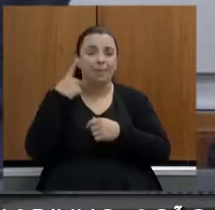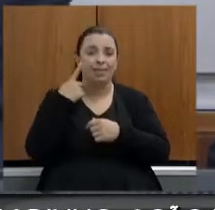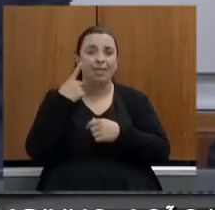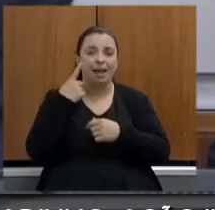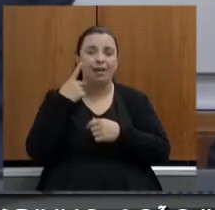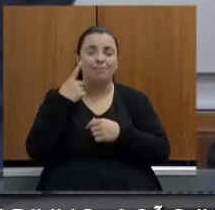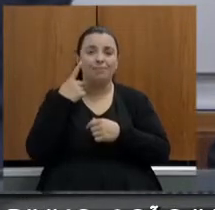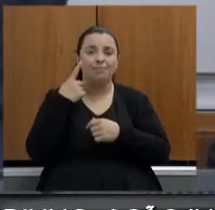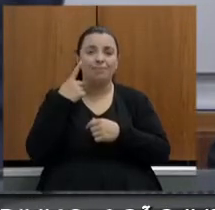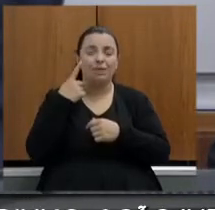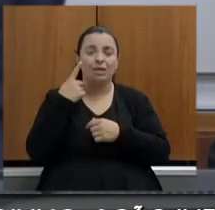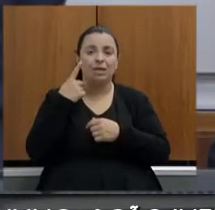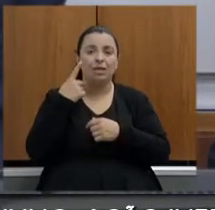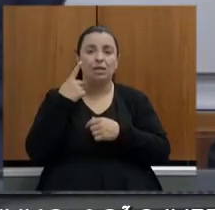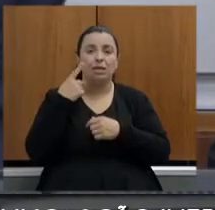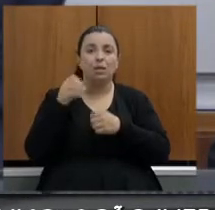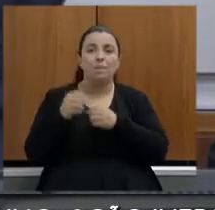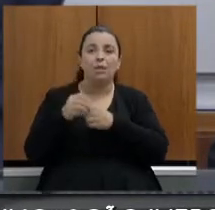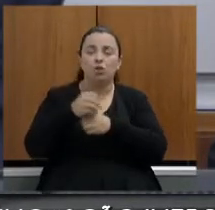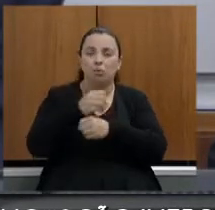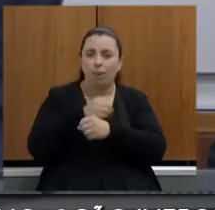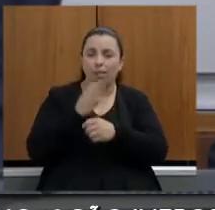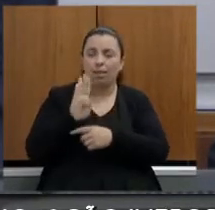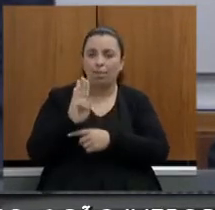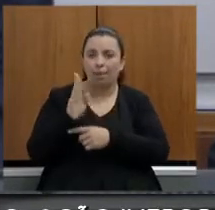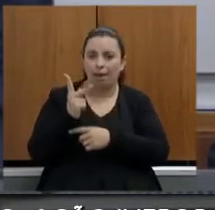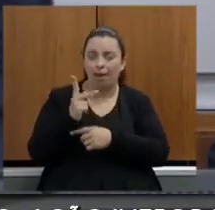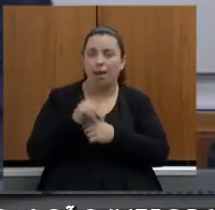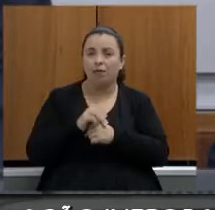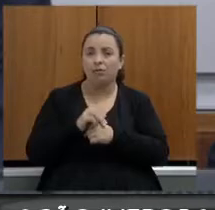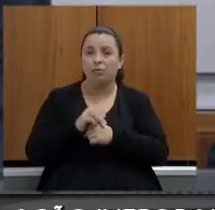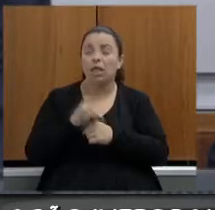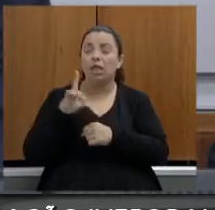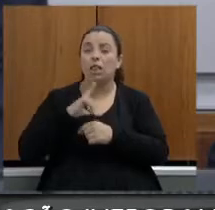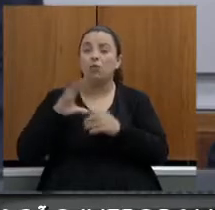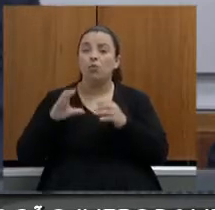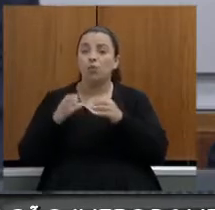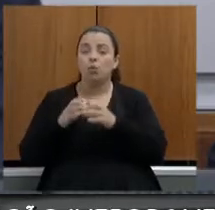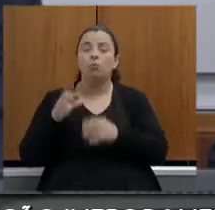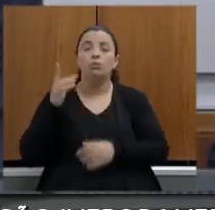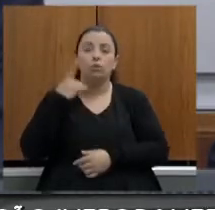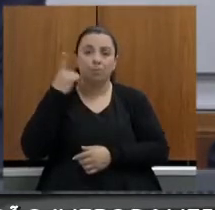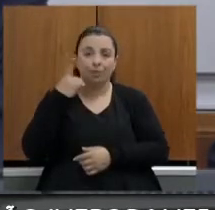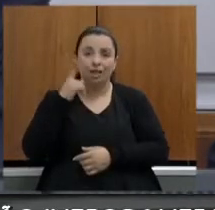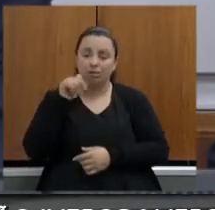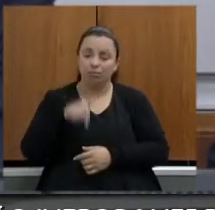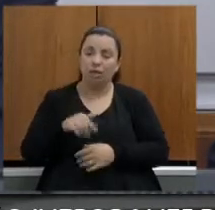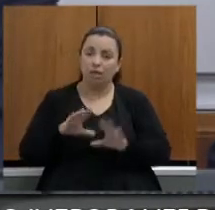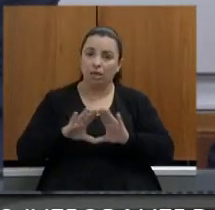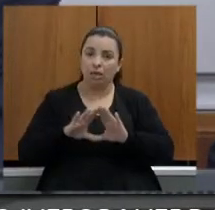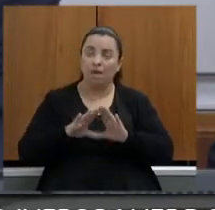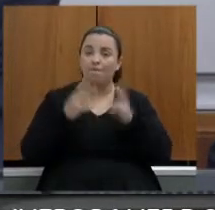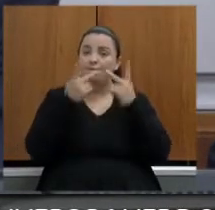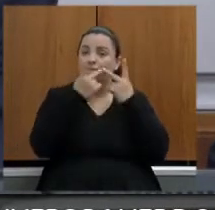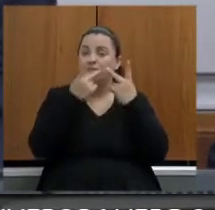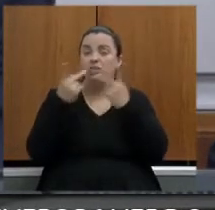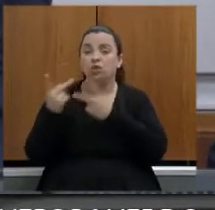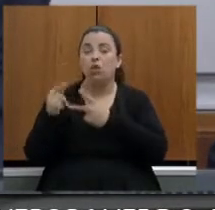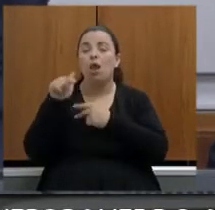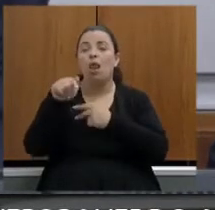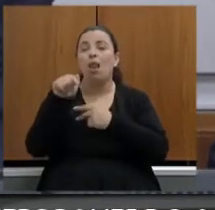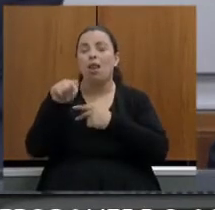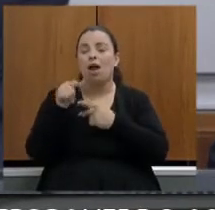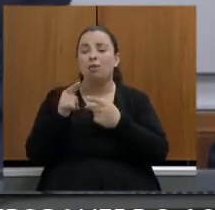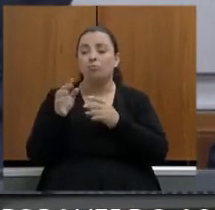formada por deputados aqui da casa fez uma visita ao traçado do Rodoanel